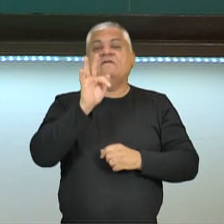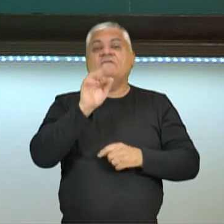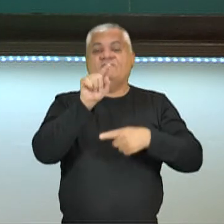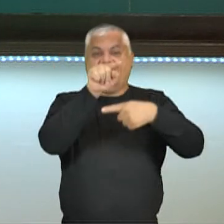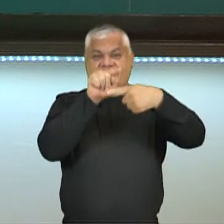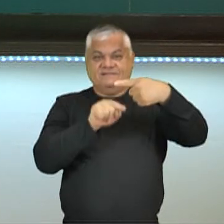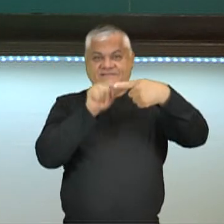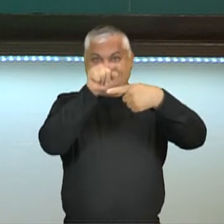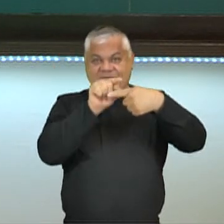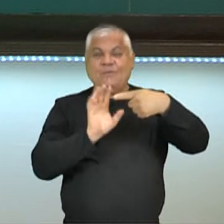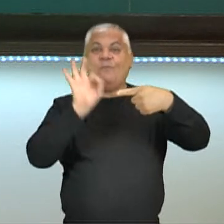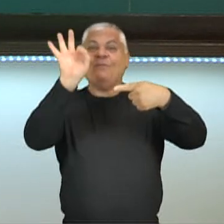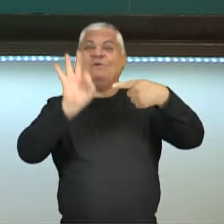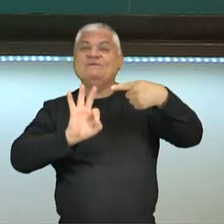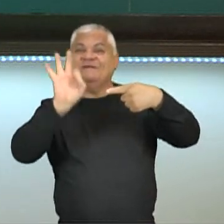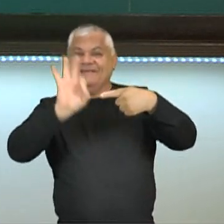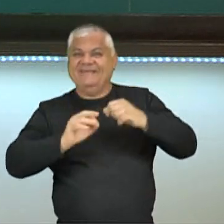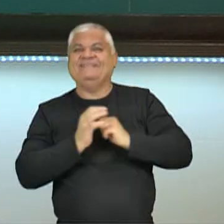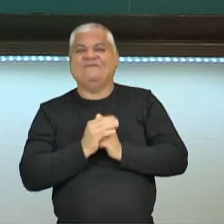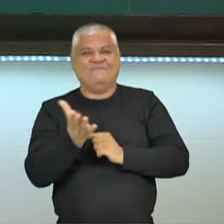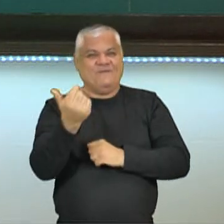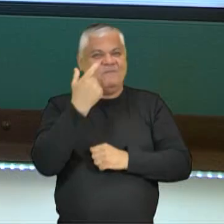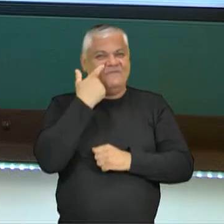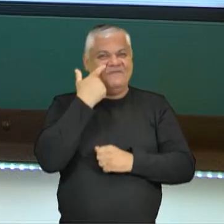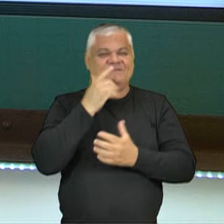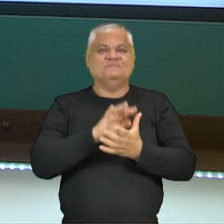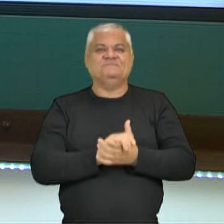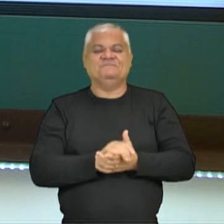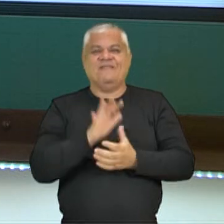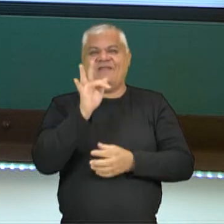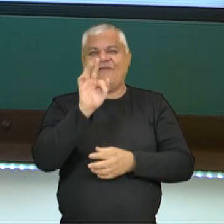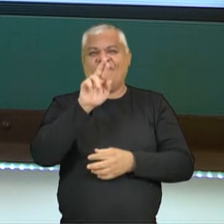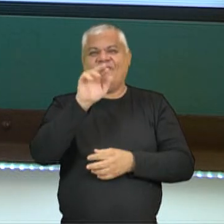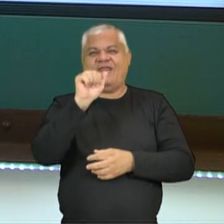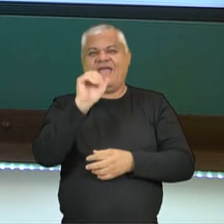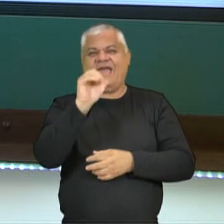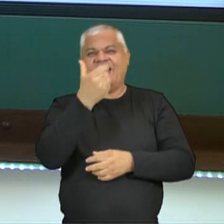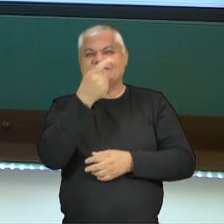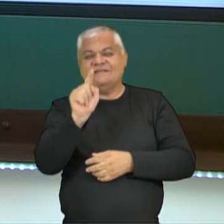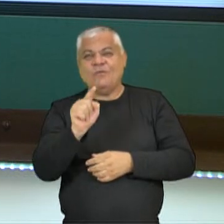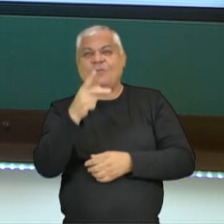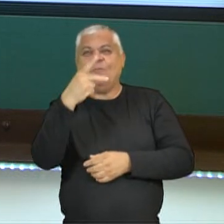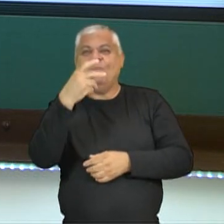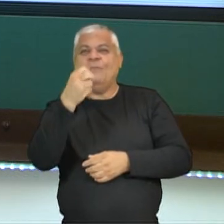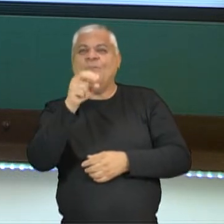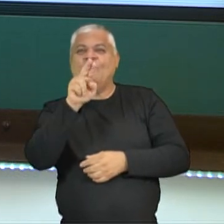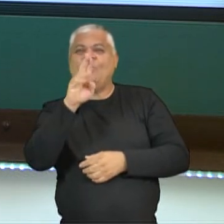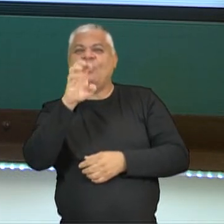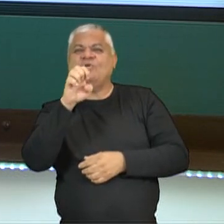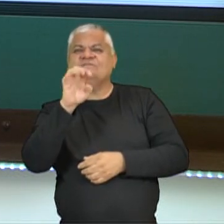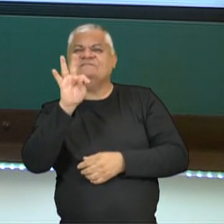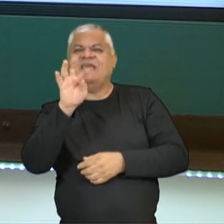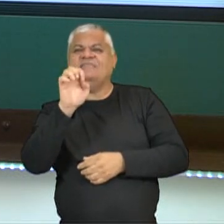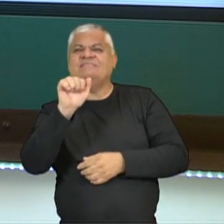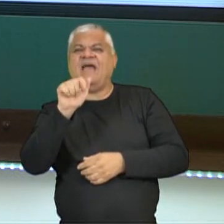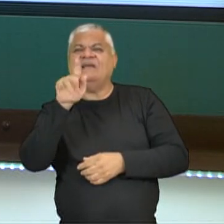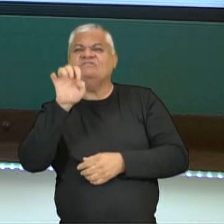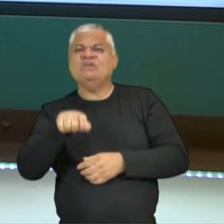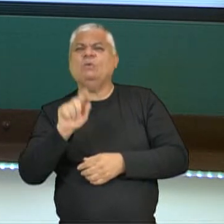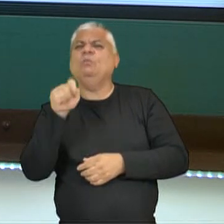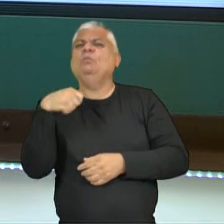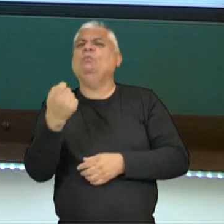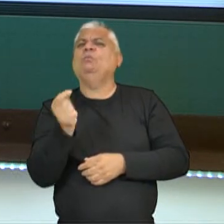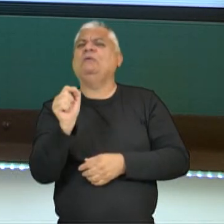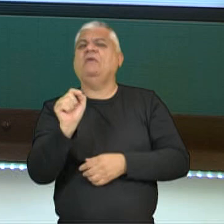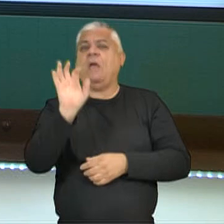porcentagem. Bora lá? Então, venham aqui comigo. Ah, então, mas o que é essa porcentagem, né? Então, a gente tem um